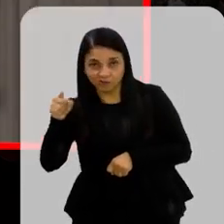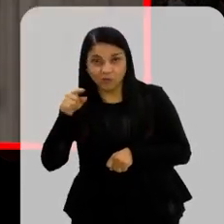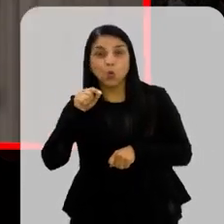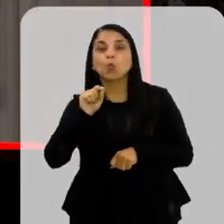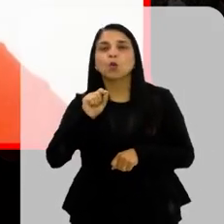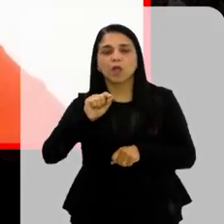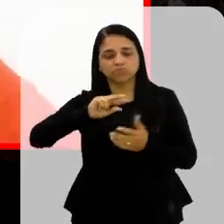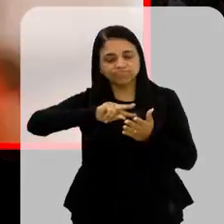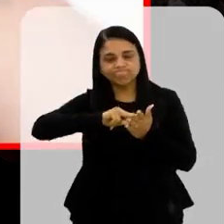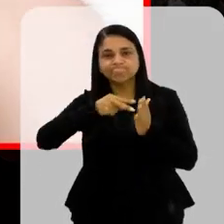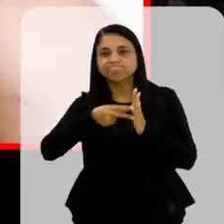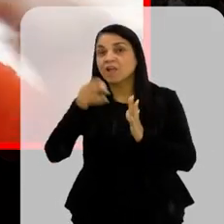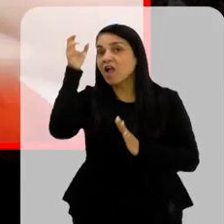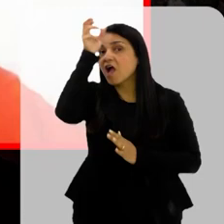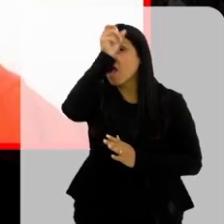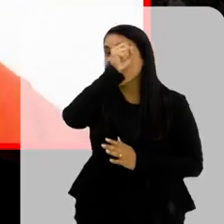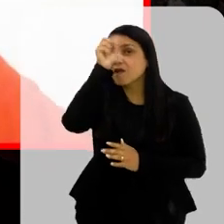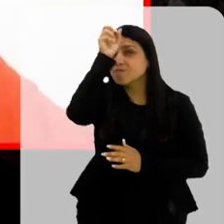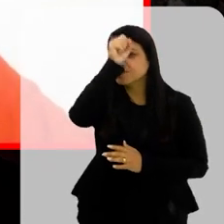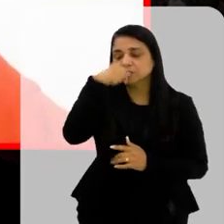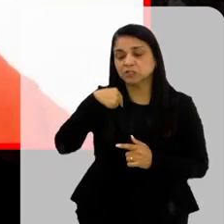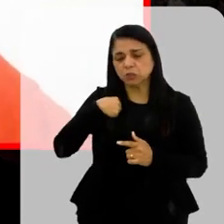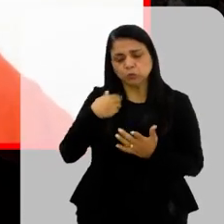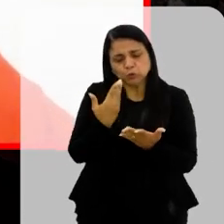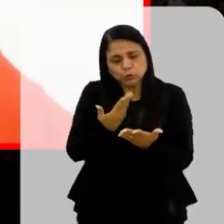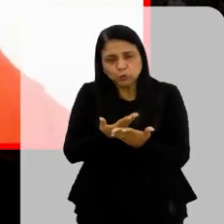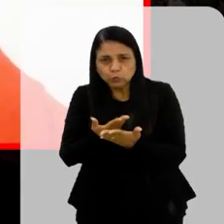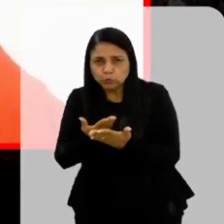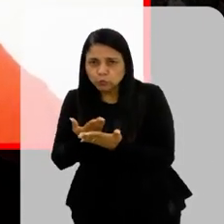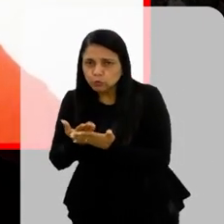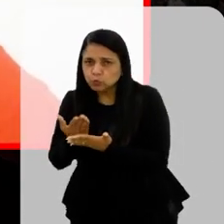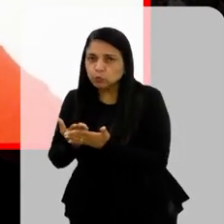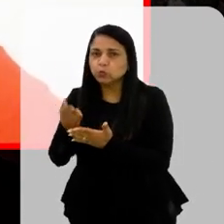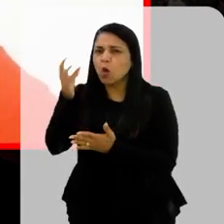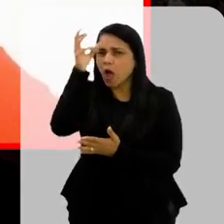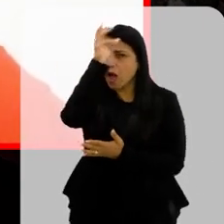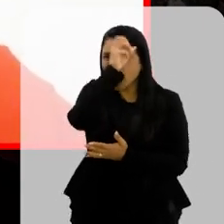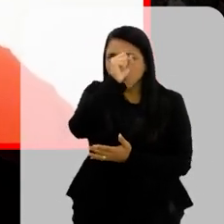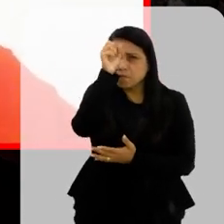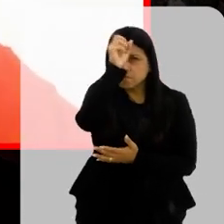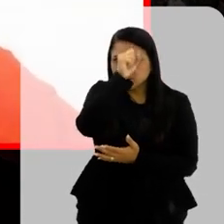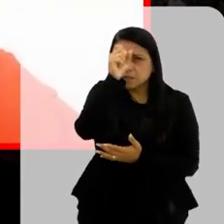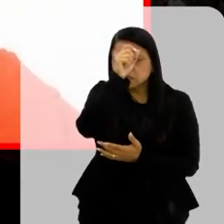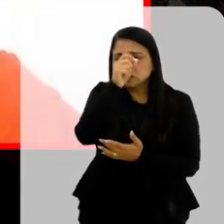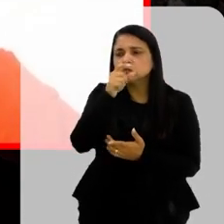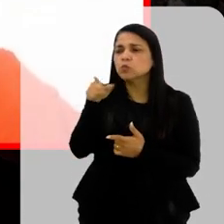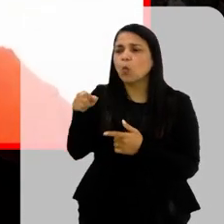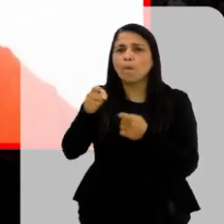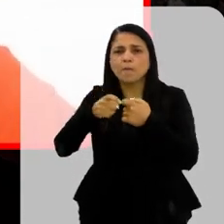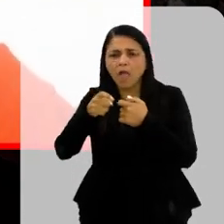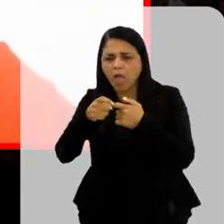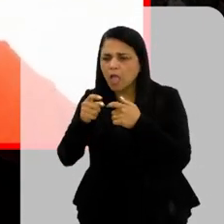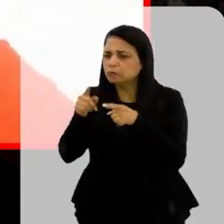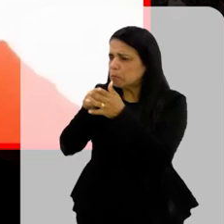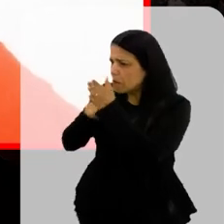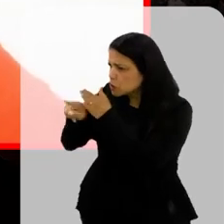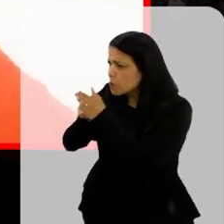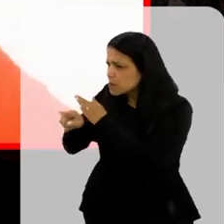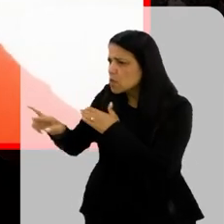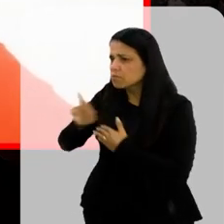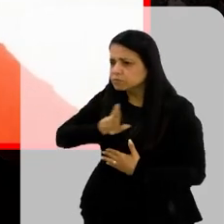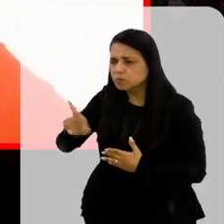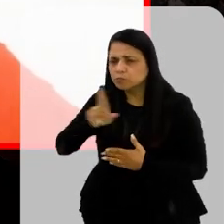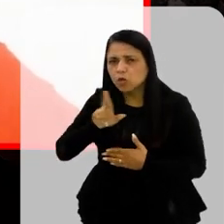E de lá para cá É o que eu tenho feito Eu tenho estudado Eu tenho sempre aprendido Me cercando de profissionais Que possam me